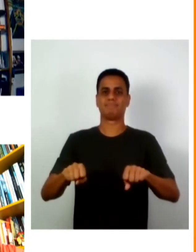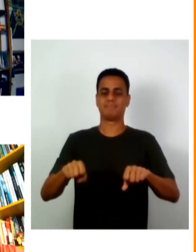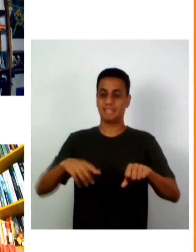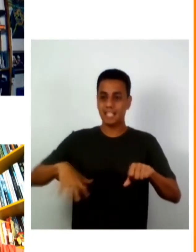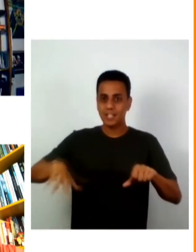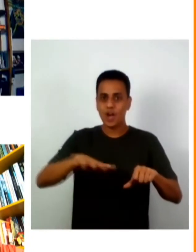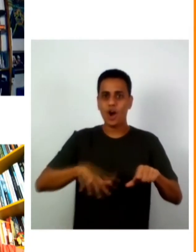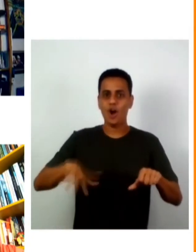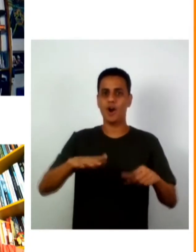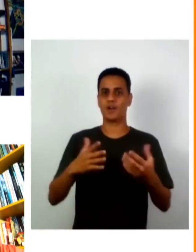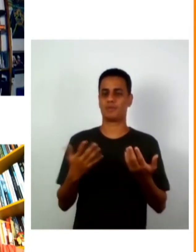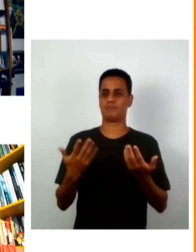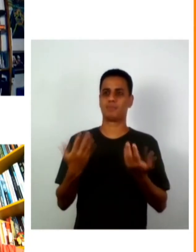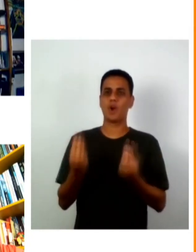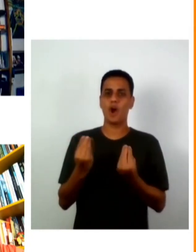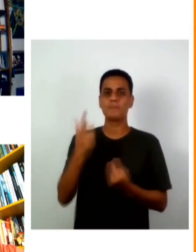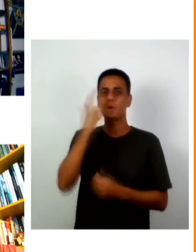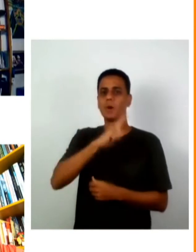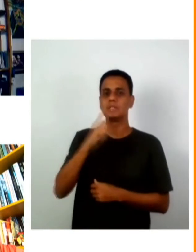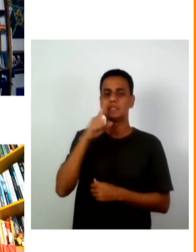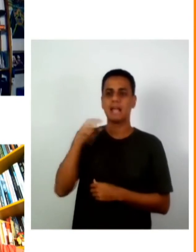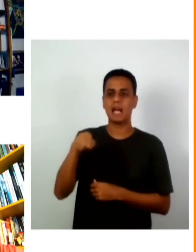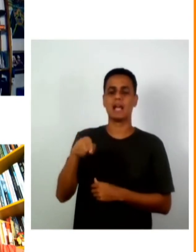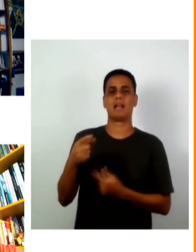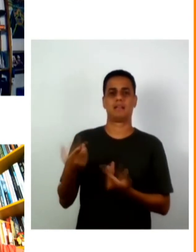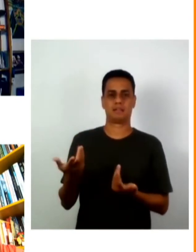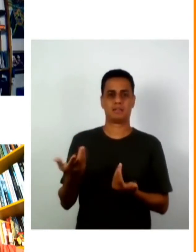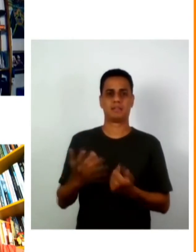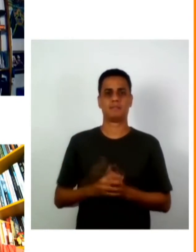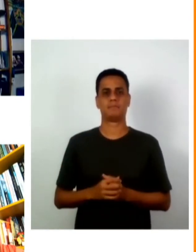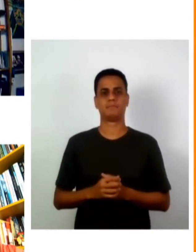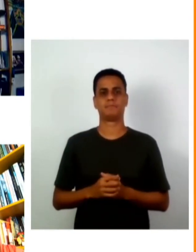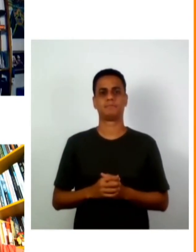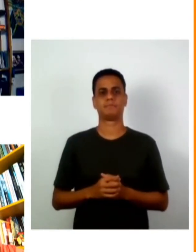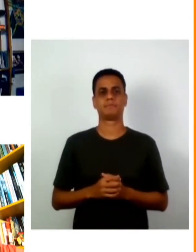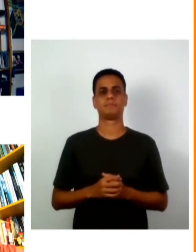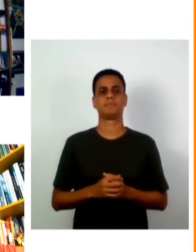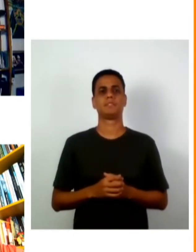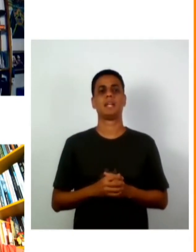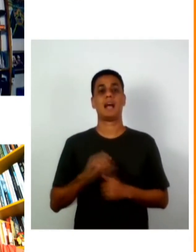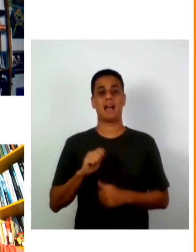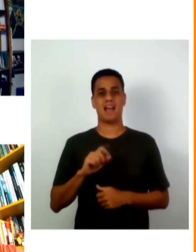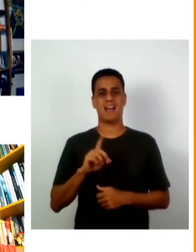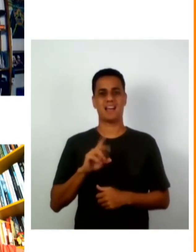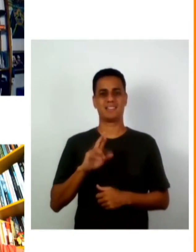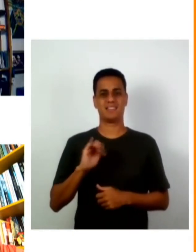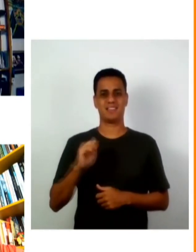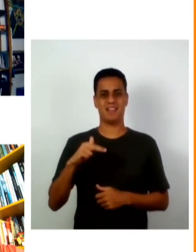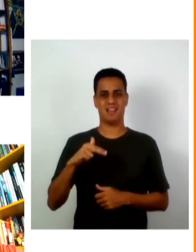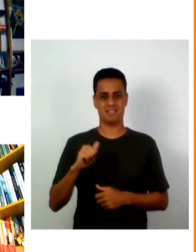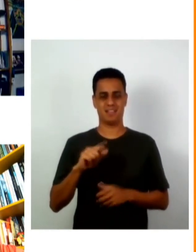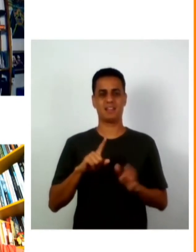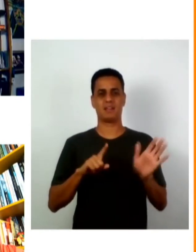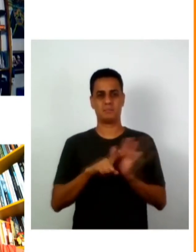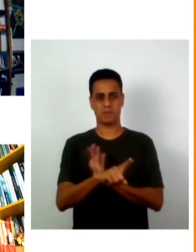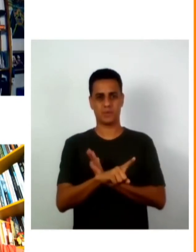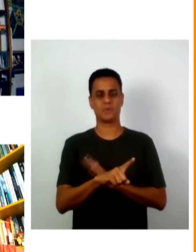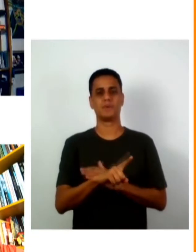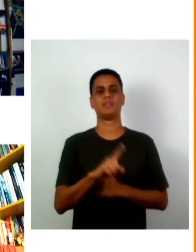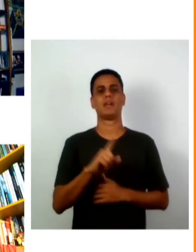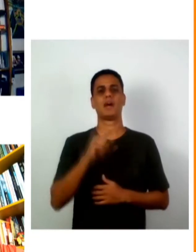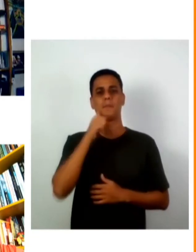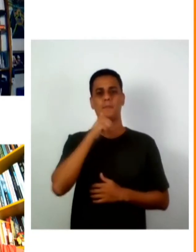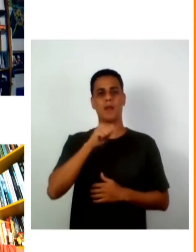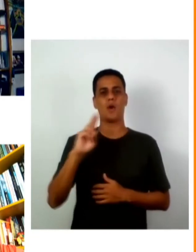já para a Adriana uma última pergunta desse bloco seria a seguinte ela vem da Adriana Oliveira de Uberlândia